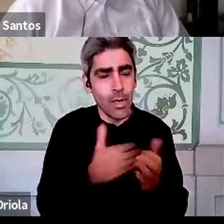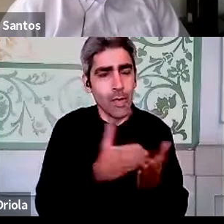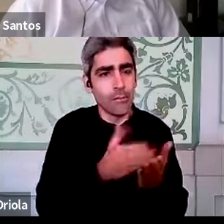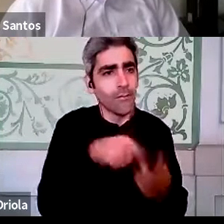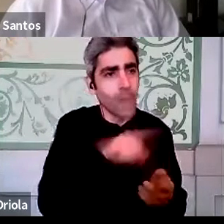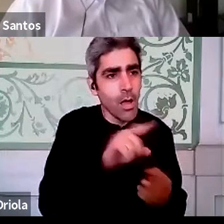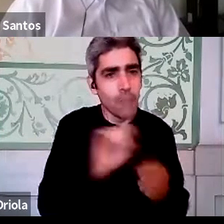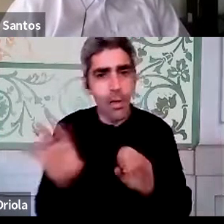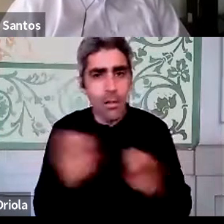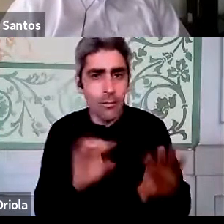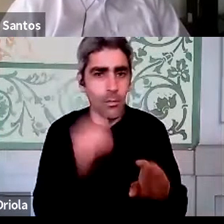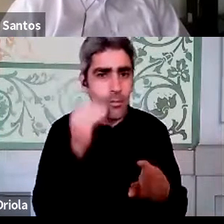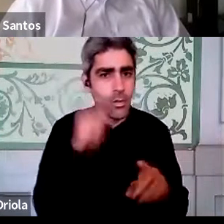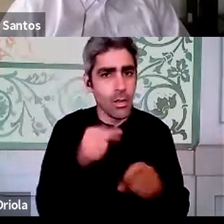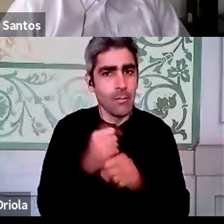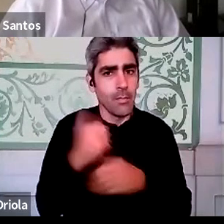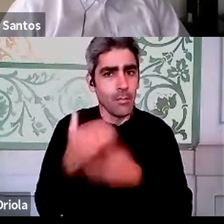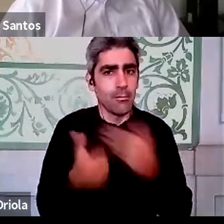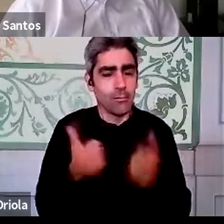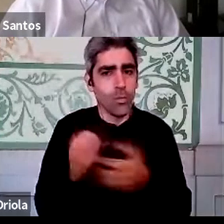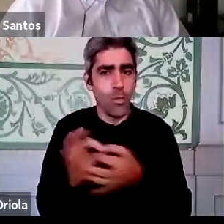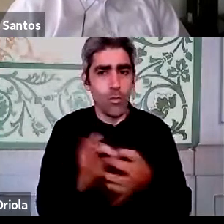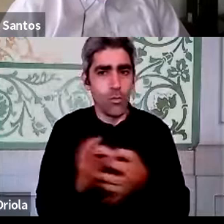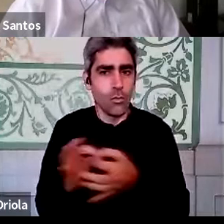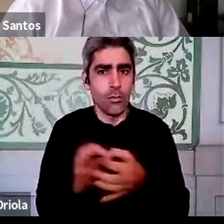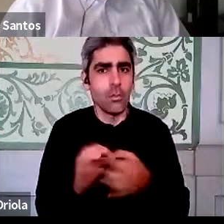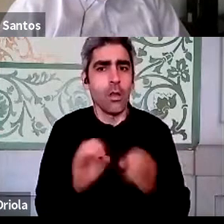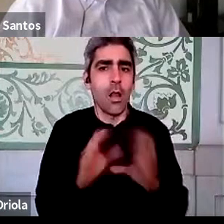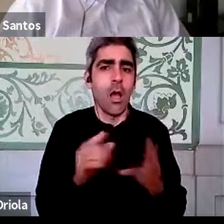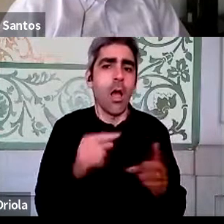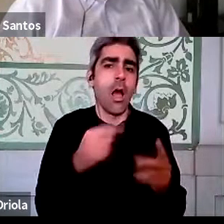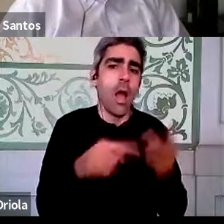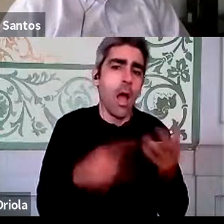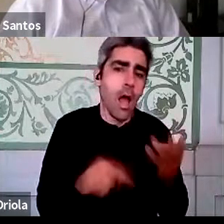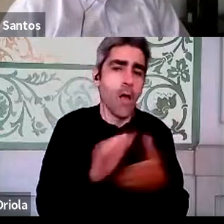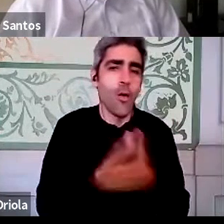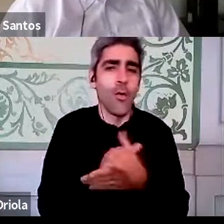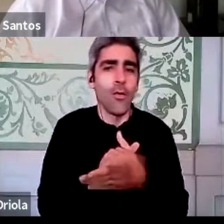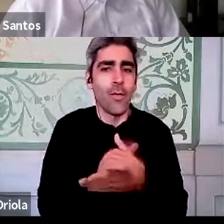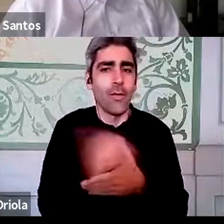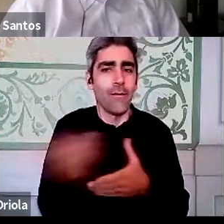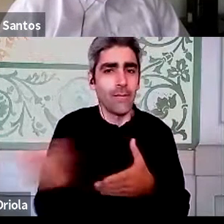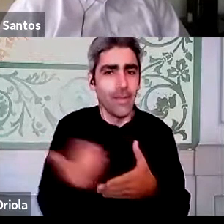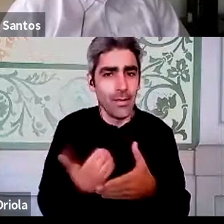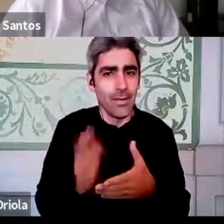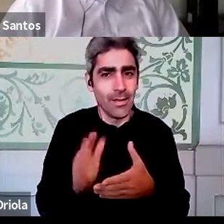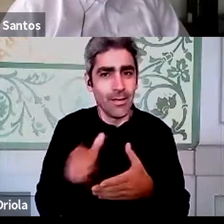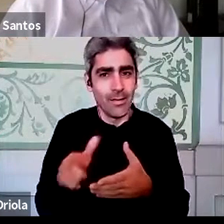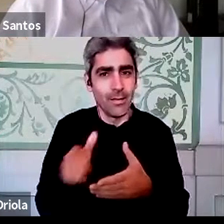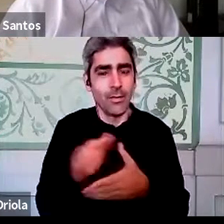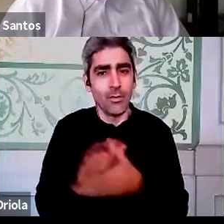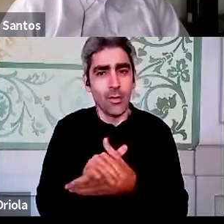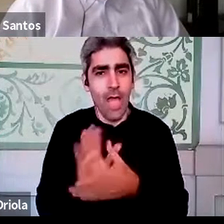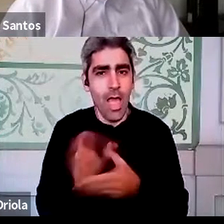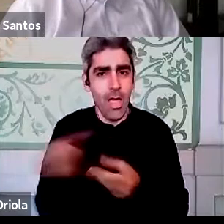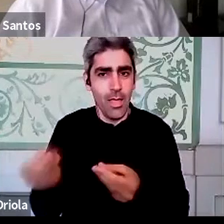e tem sido um trabalho bastante colaborativo, claro que há aquele correio que ainda vem, não é? Aquele correio que ainda vem, mas que